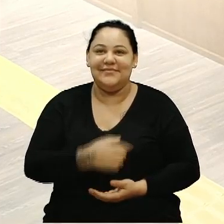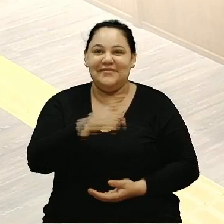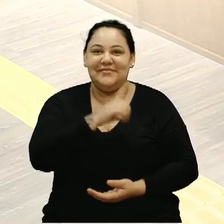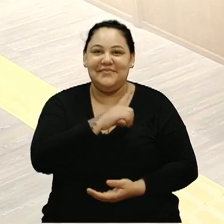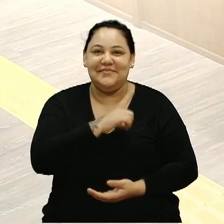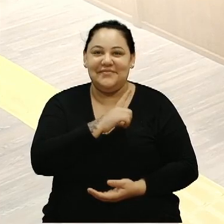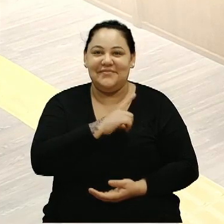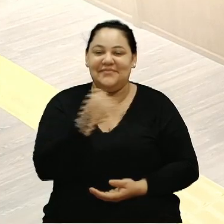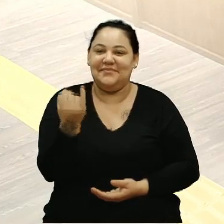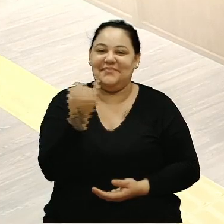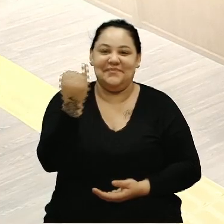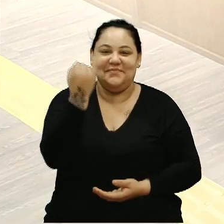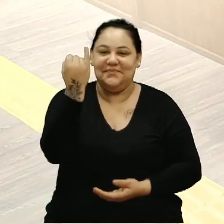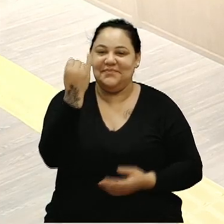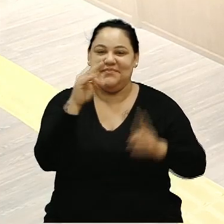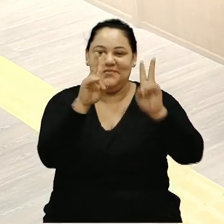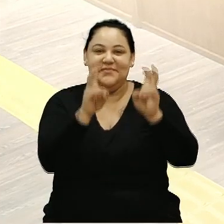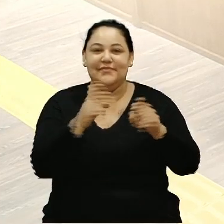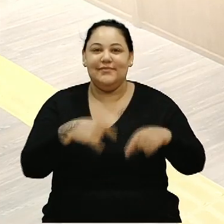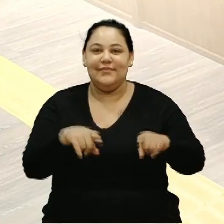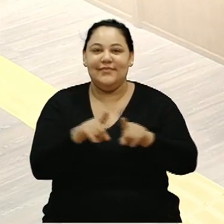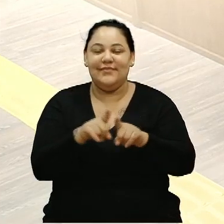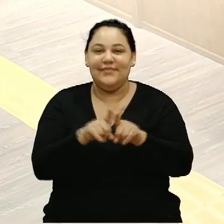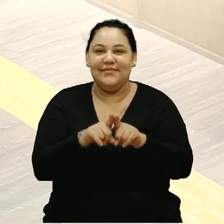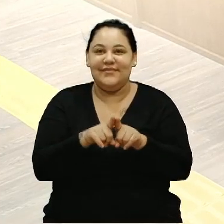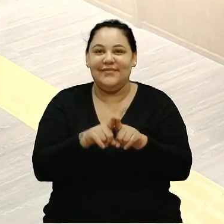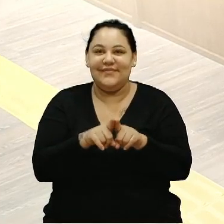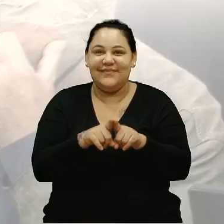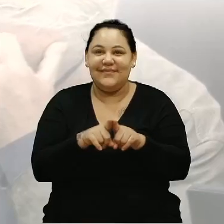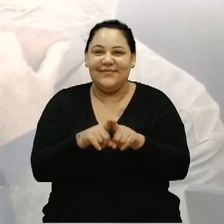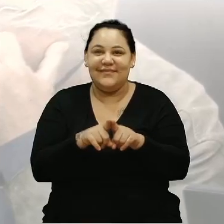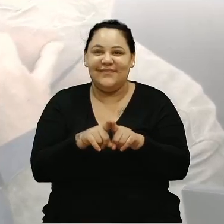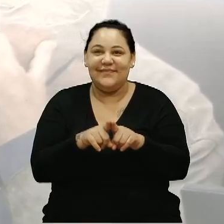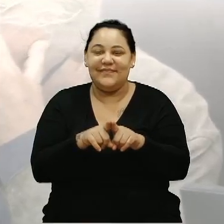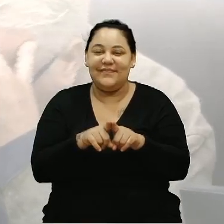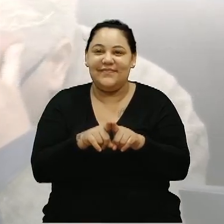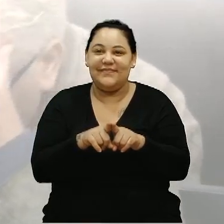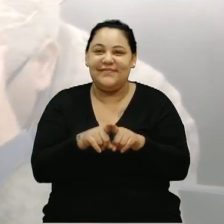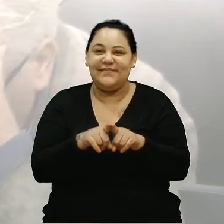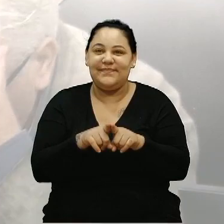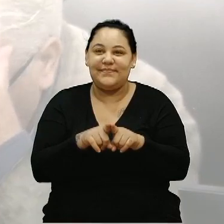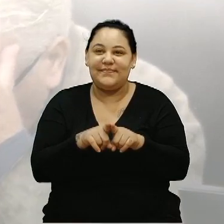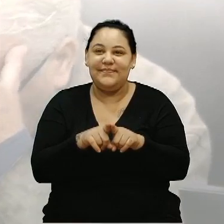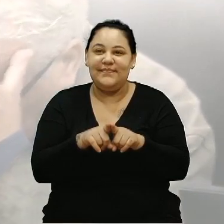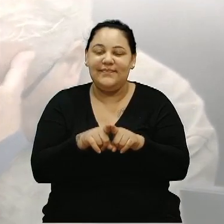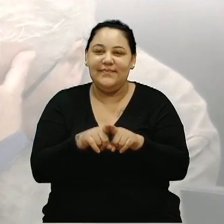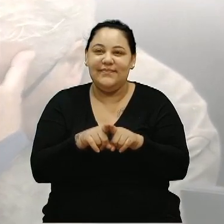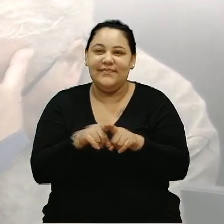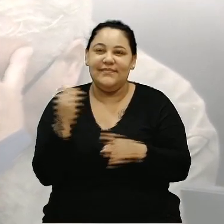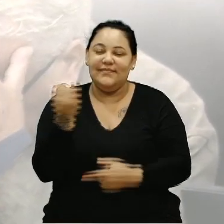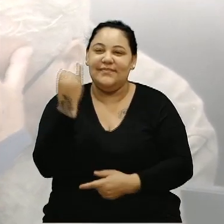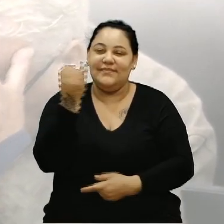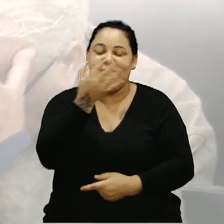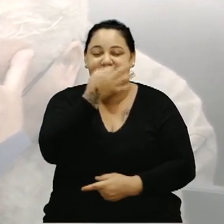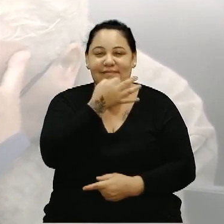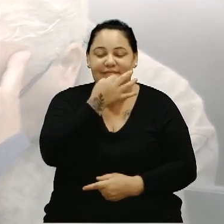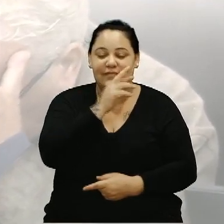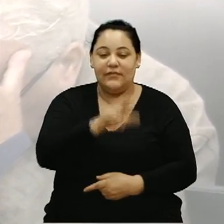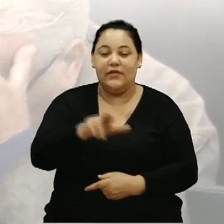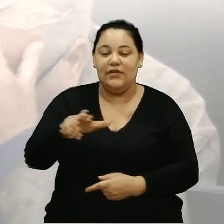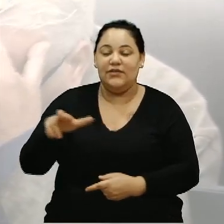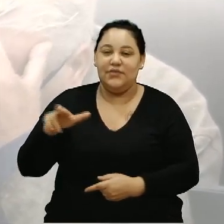Rafael, da importância do tema e mais do que isso, da importância de Caxias do Sul regionalmente e os